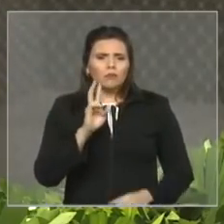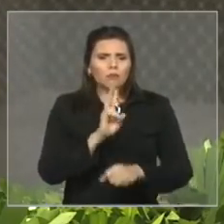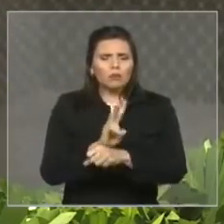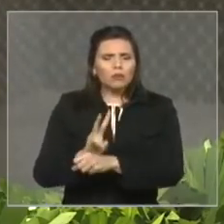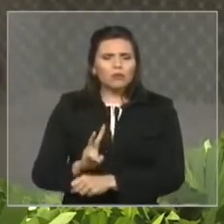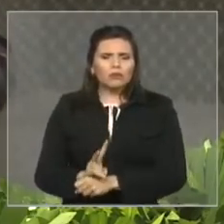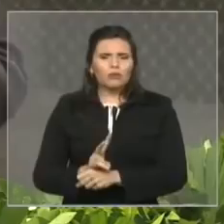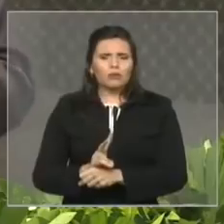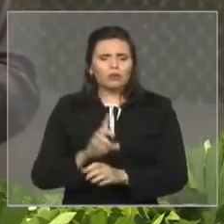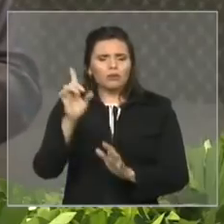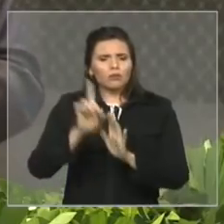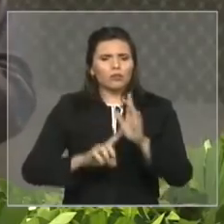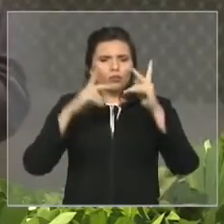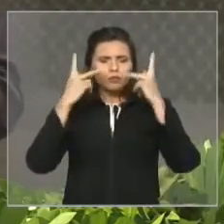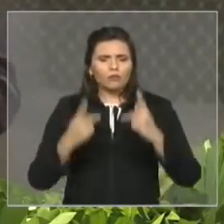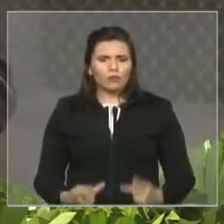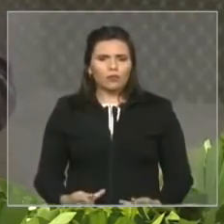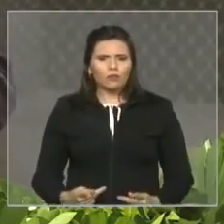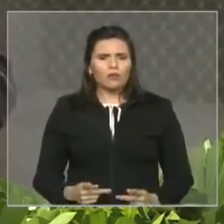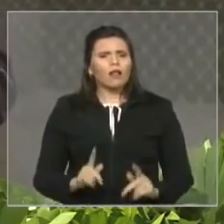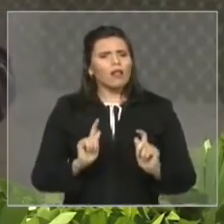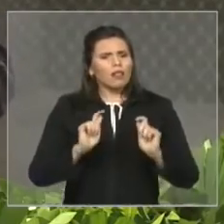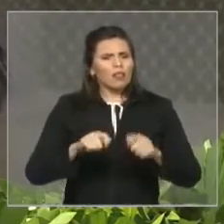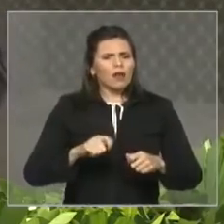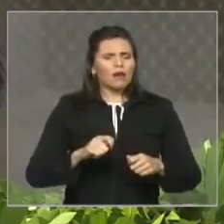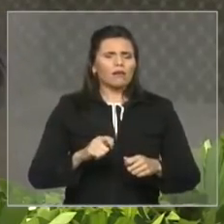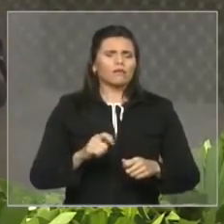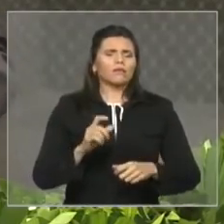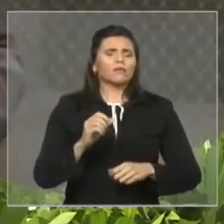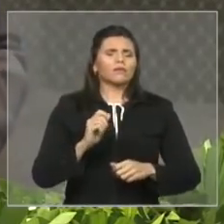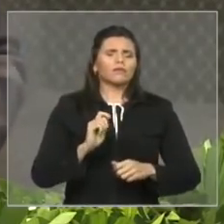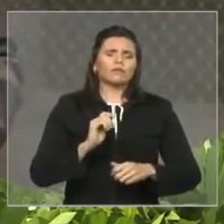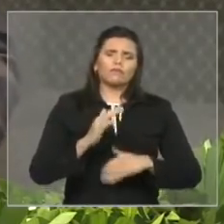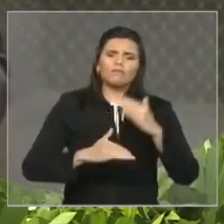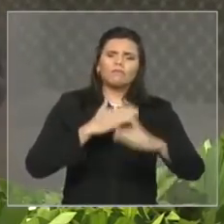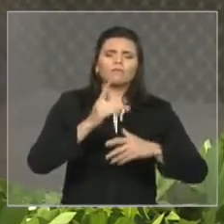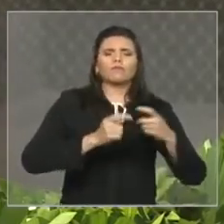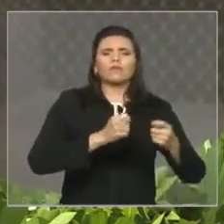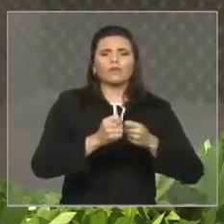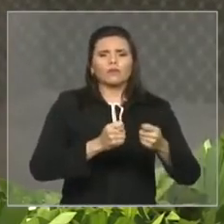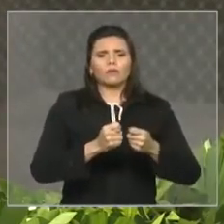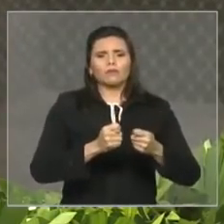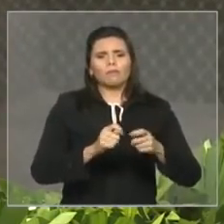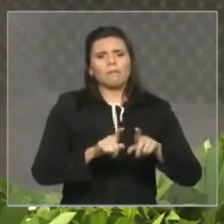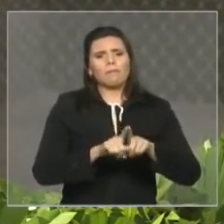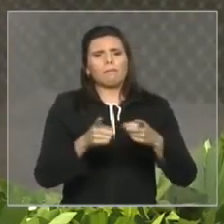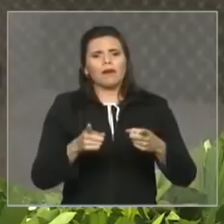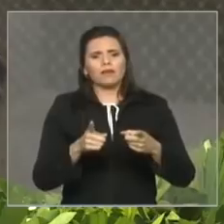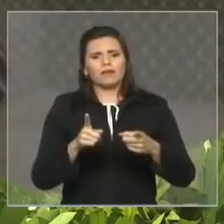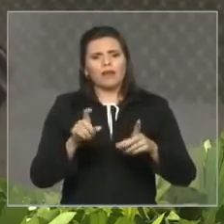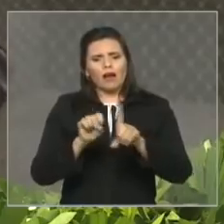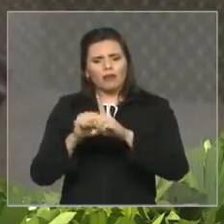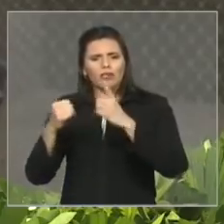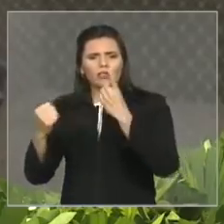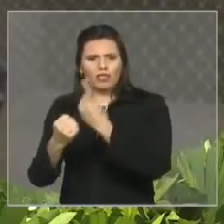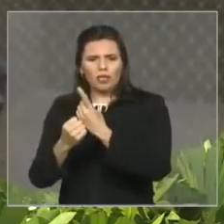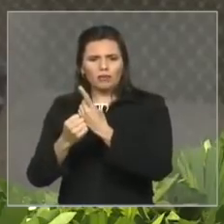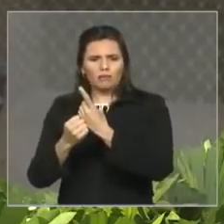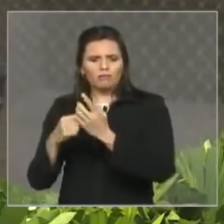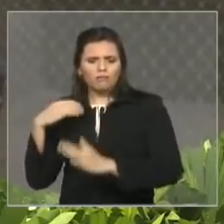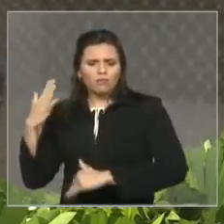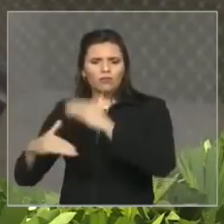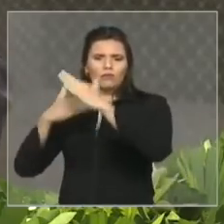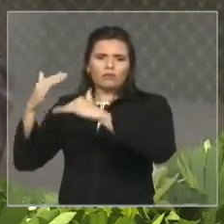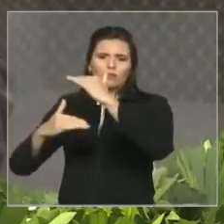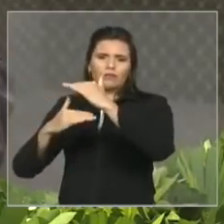jamais uma sociedade desenvolvida e digna. Gostaria de dizer às senhoras e senhores que